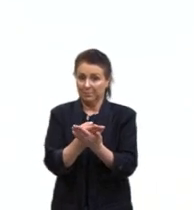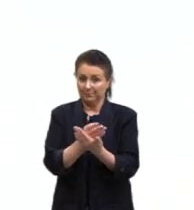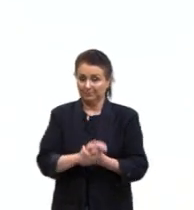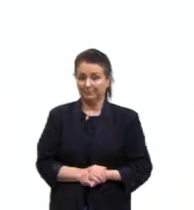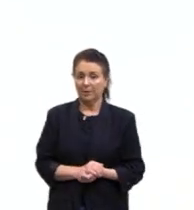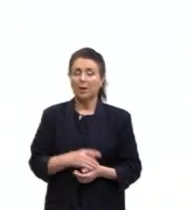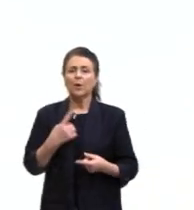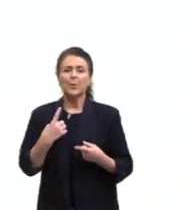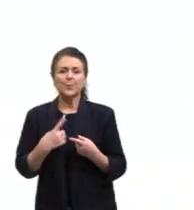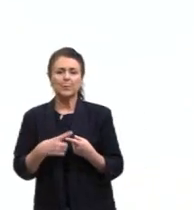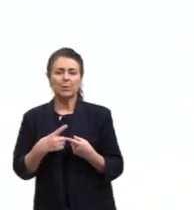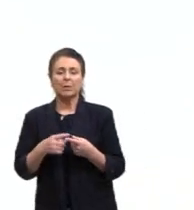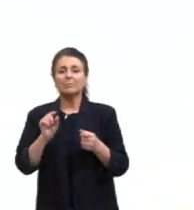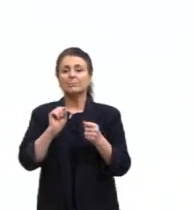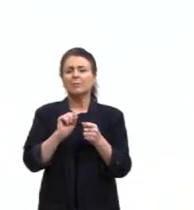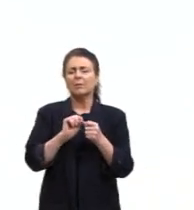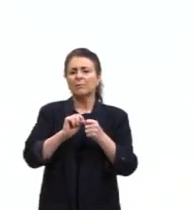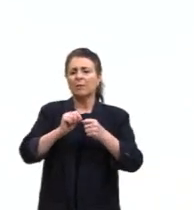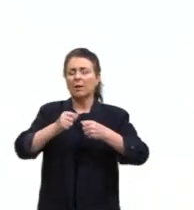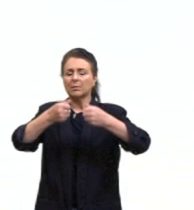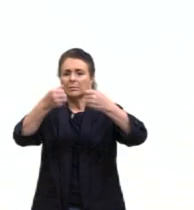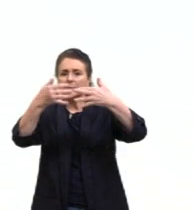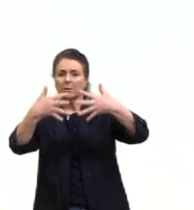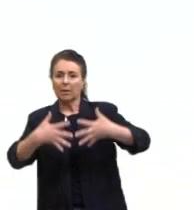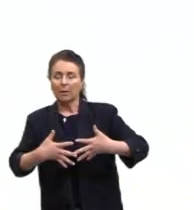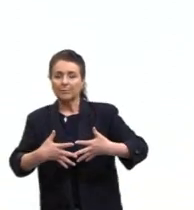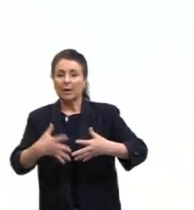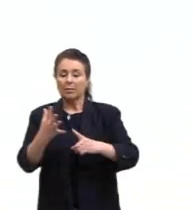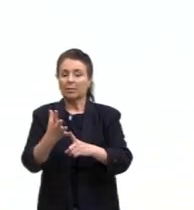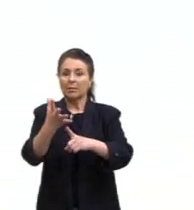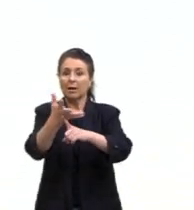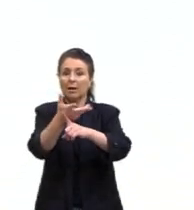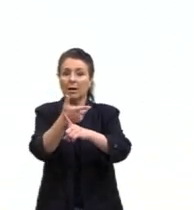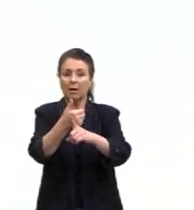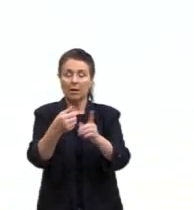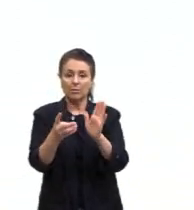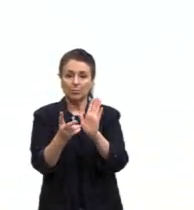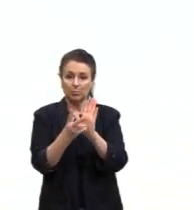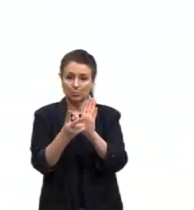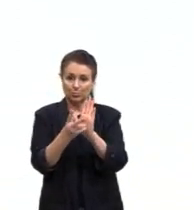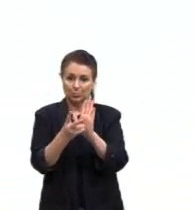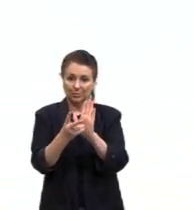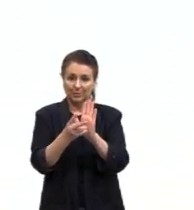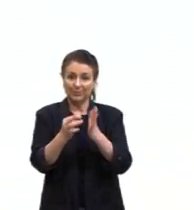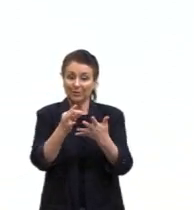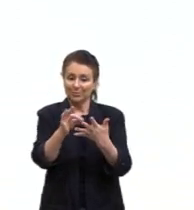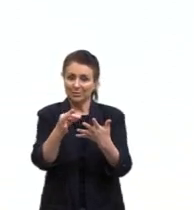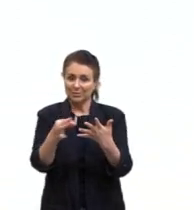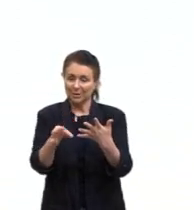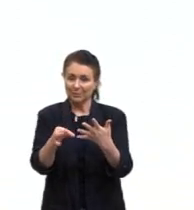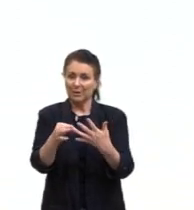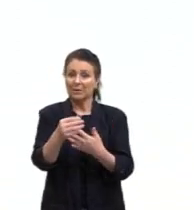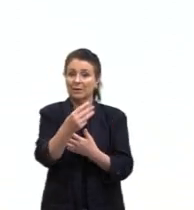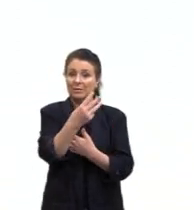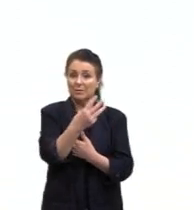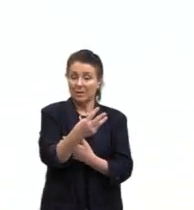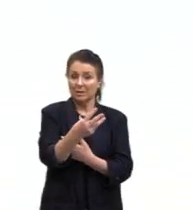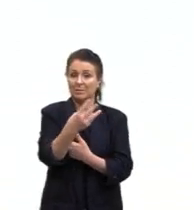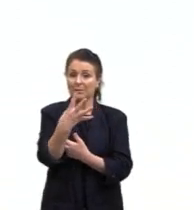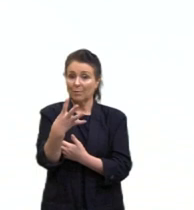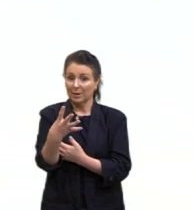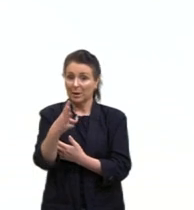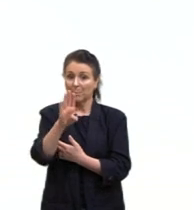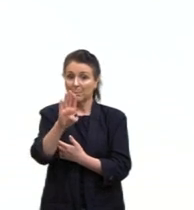Porque, para falar da arte indígena, eu trago para vocês um destaque da 34ª Bienal de São